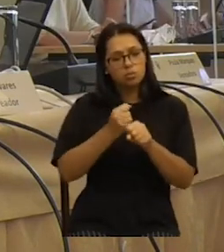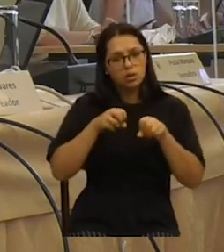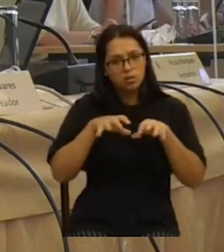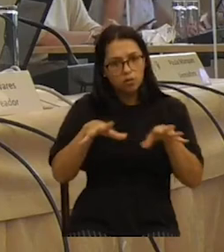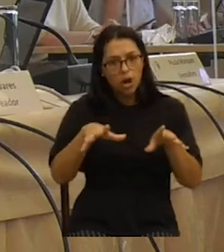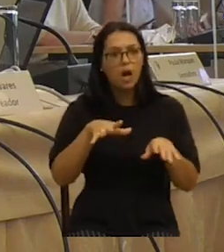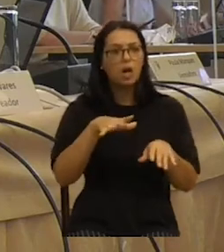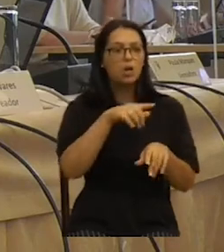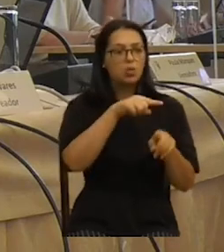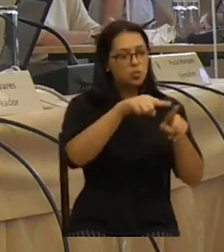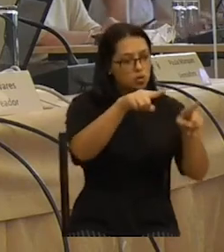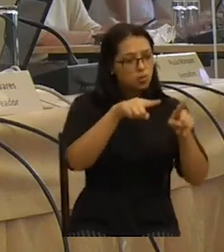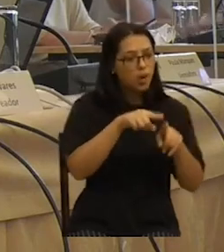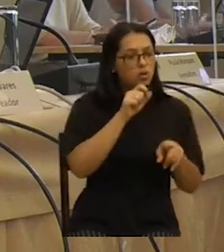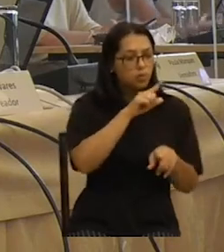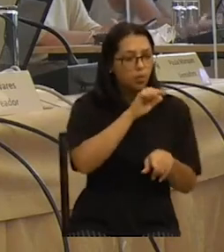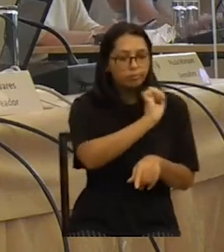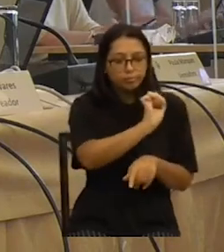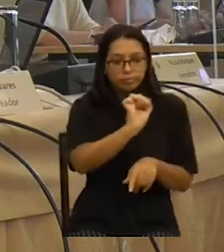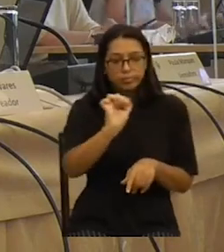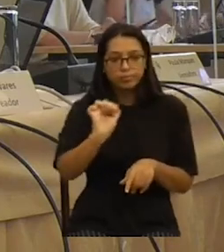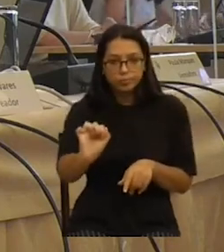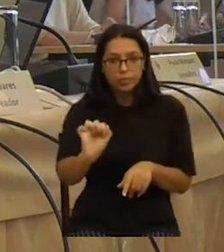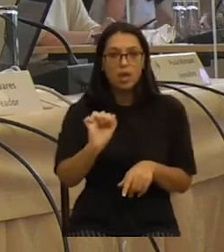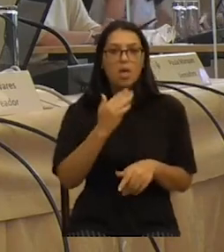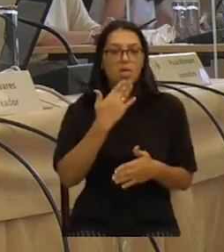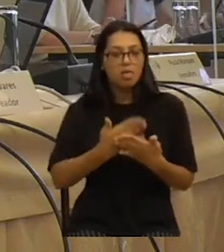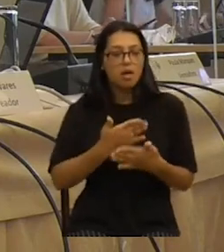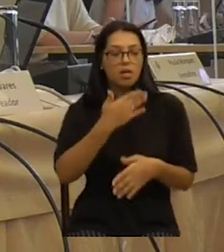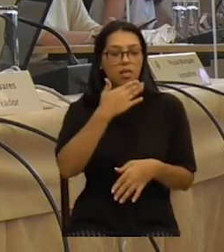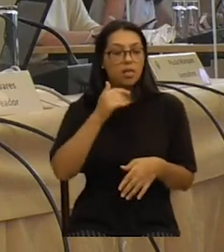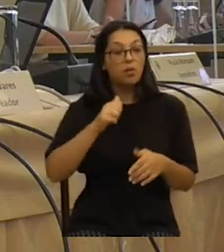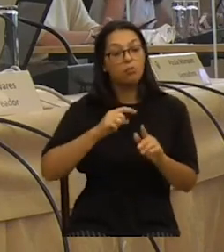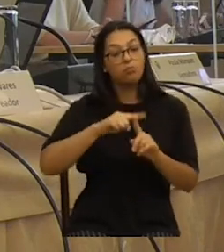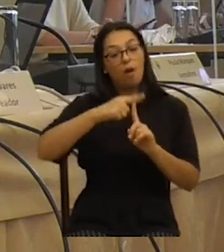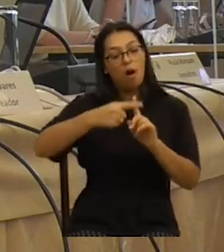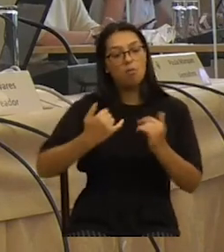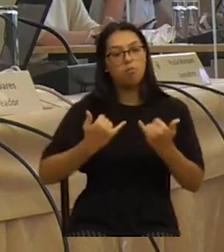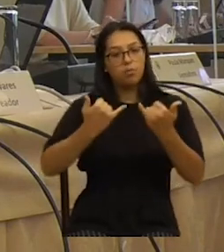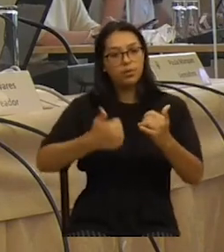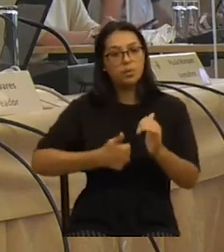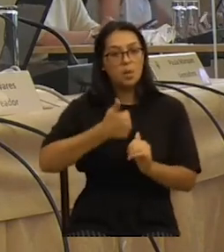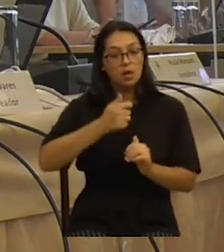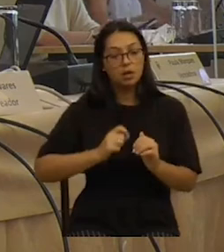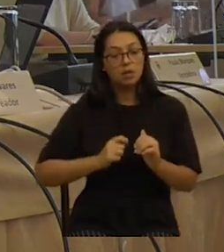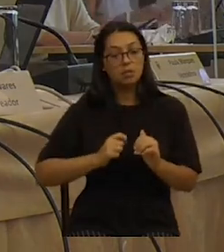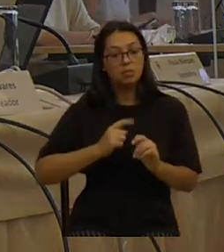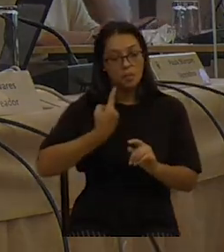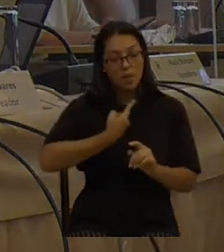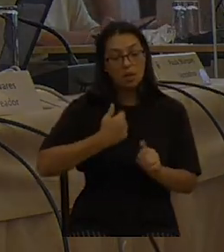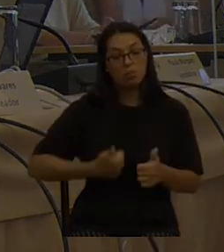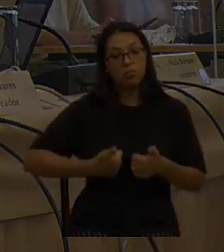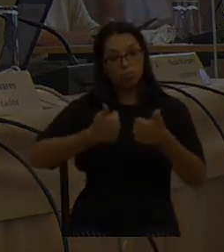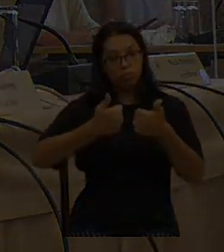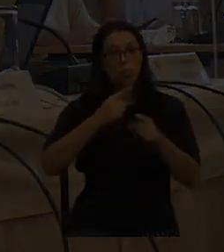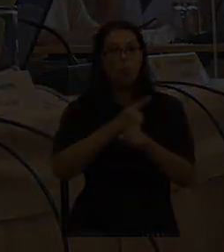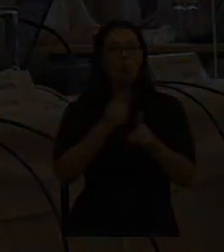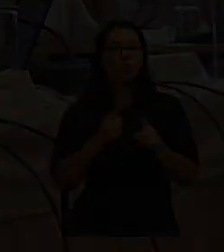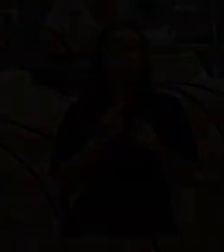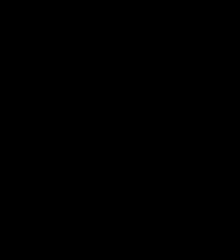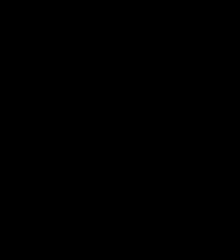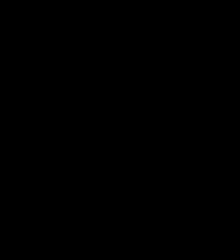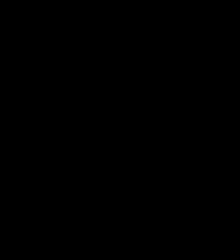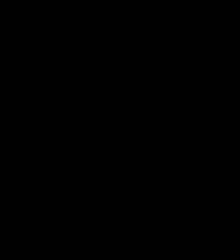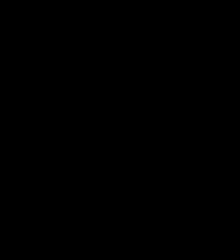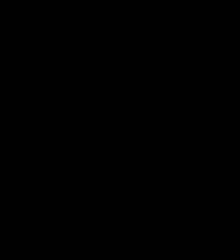espaços que já podemos considerar refúgios climáticos. É algo que temos que melhorar para o próximo ano, porque sabemos que estes picos de calor nós vamos tê-los todos